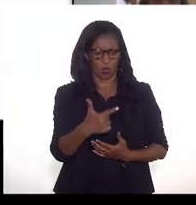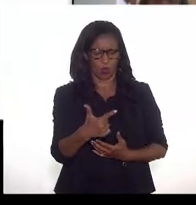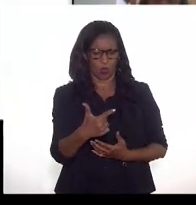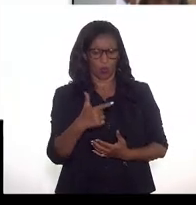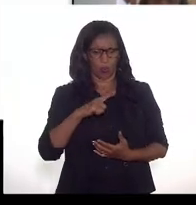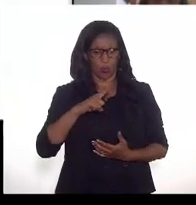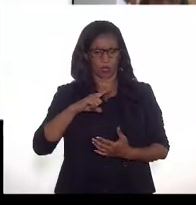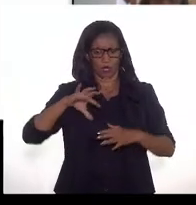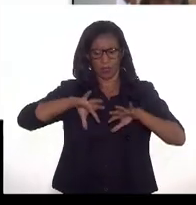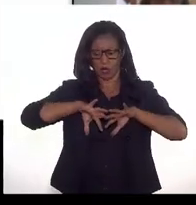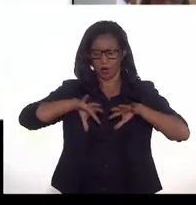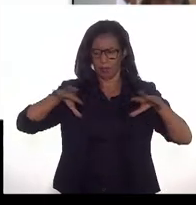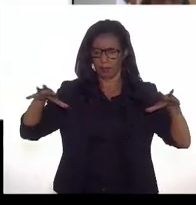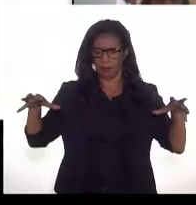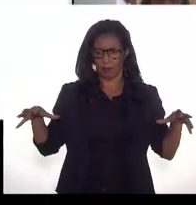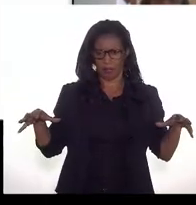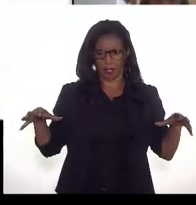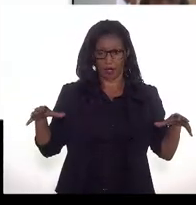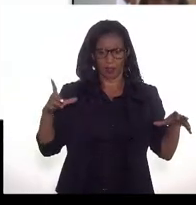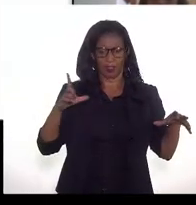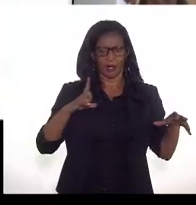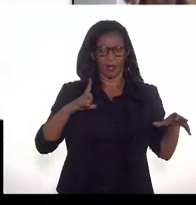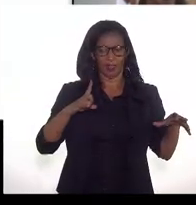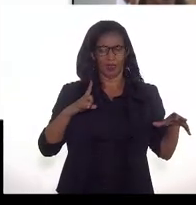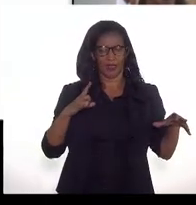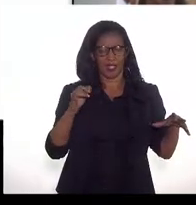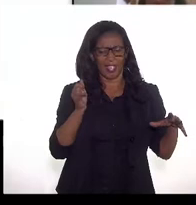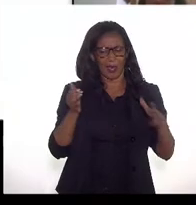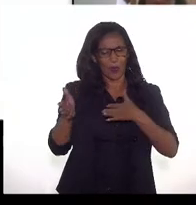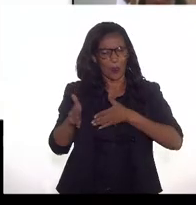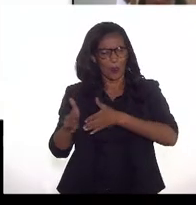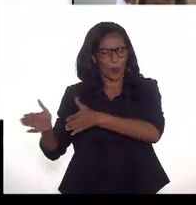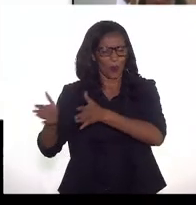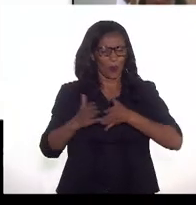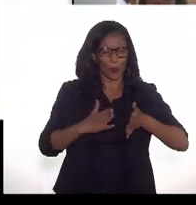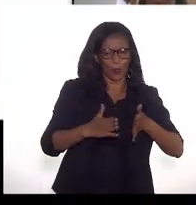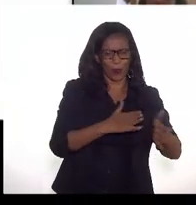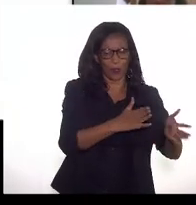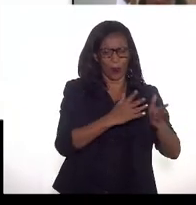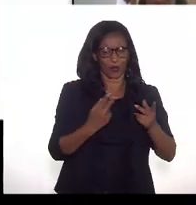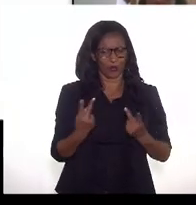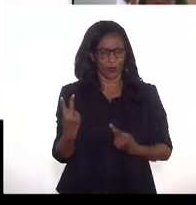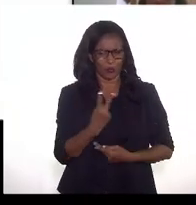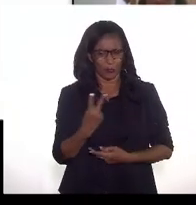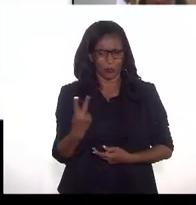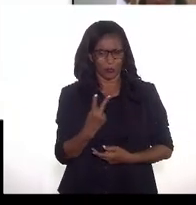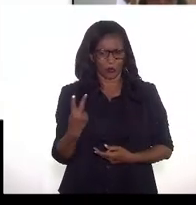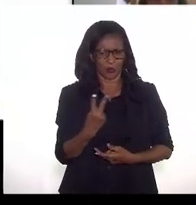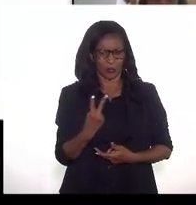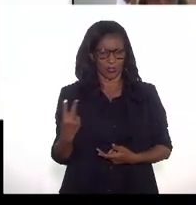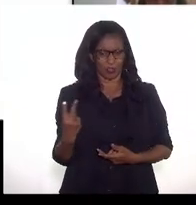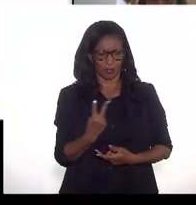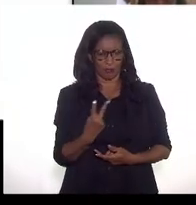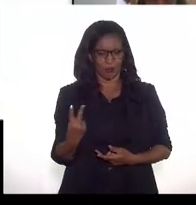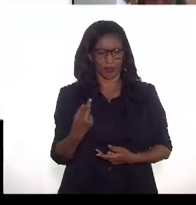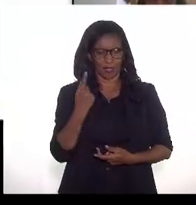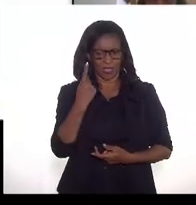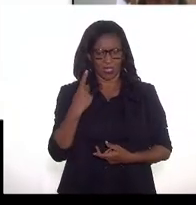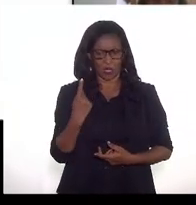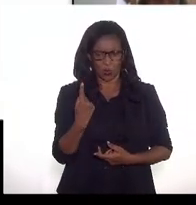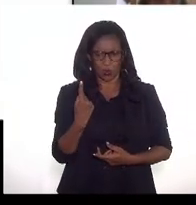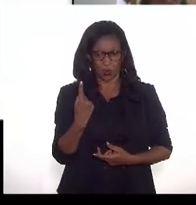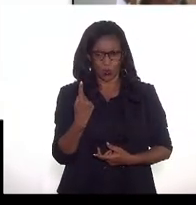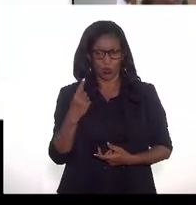separado. Então, existe uma corrente que é a corrente passiva de exportação, com até 3% de CO2, e uma corrente rica